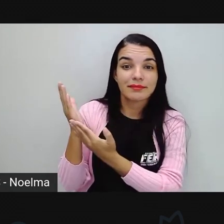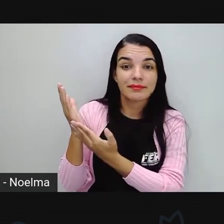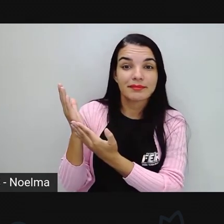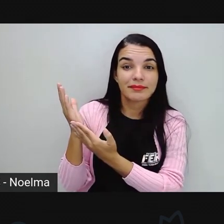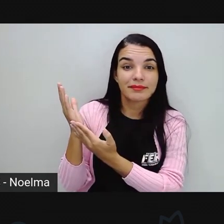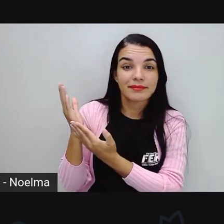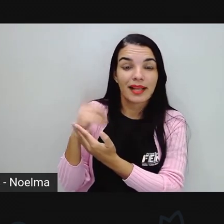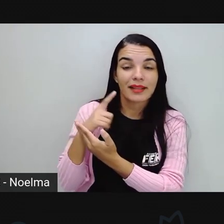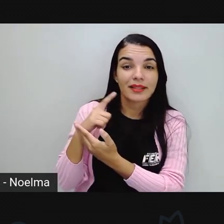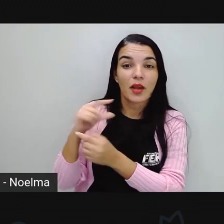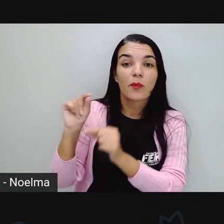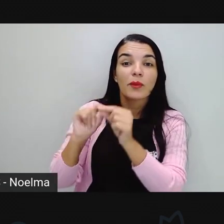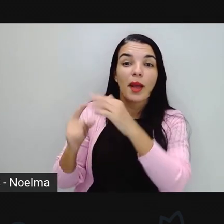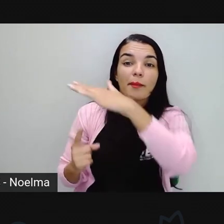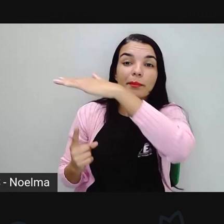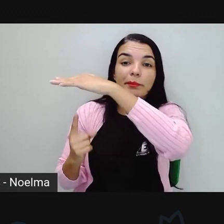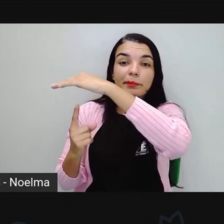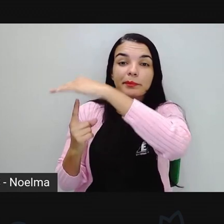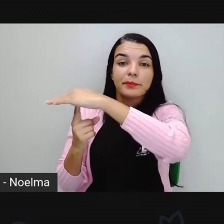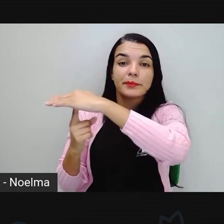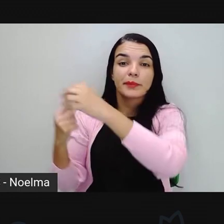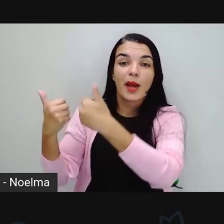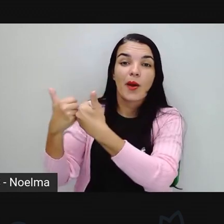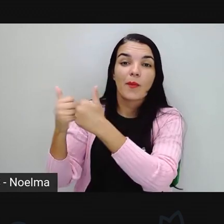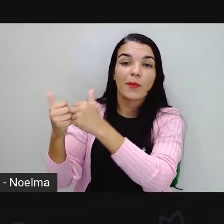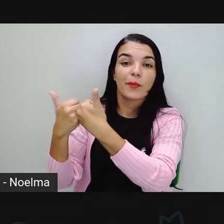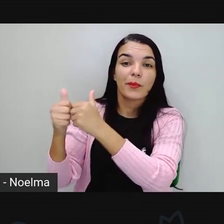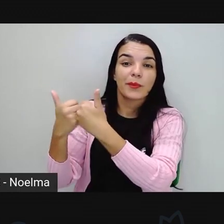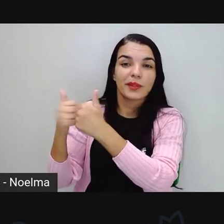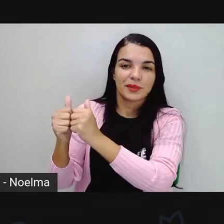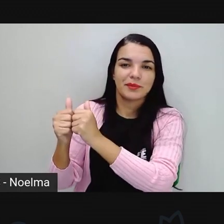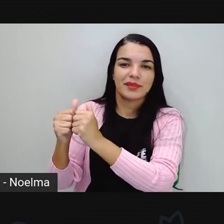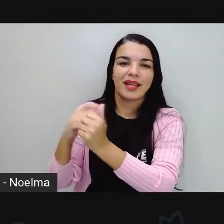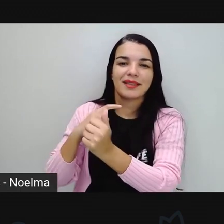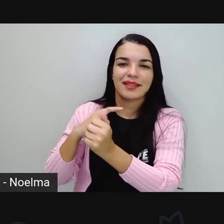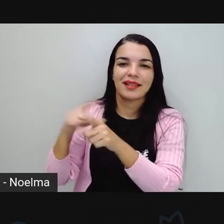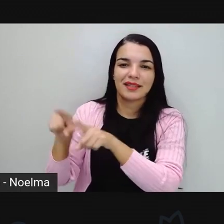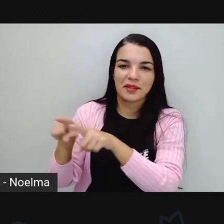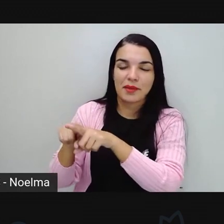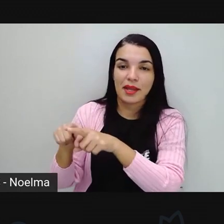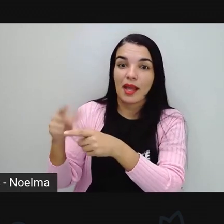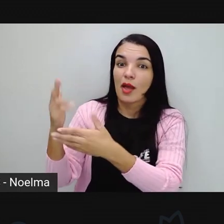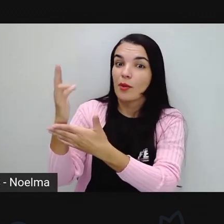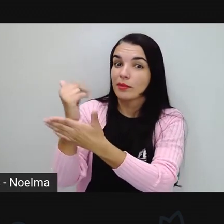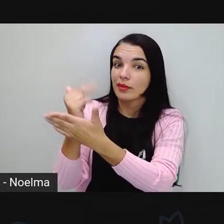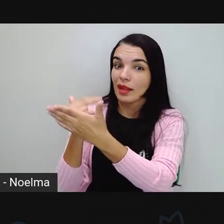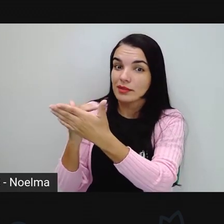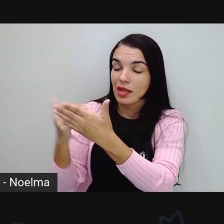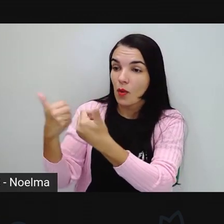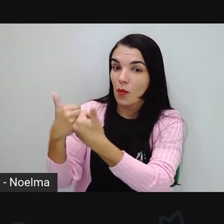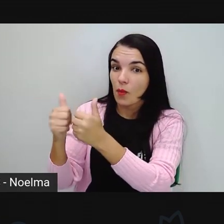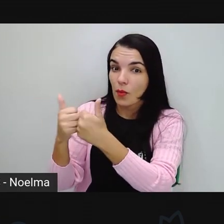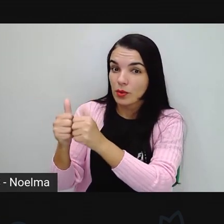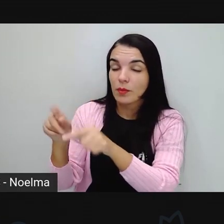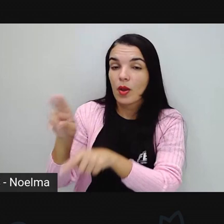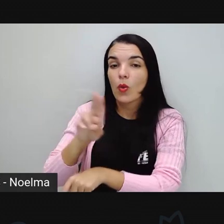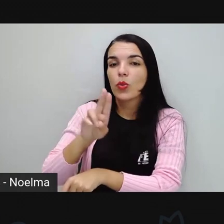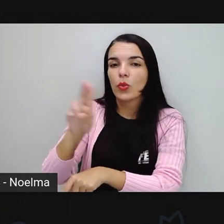ônibus, né? O desenho do ônibus e a gente também tem na forma escrita. Trata-se de uma linguagem mista.